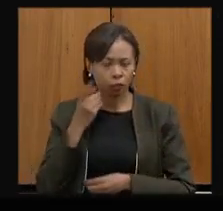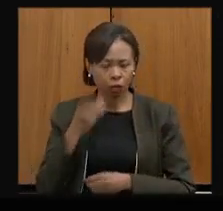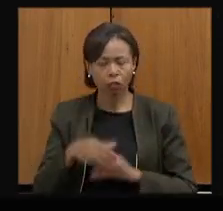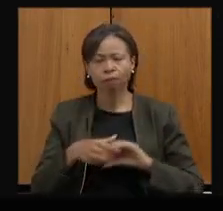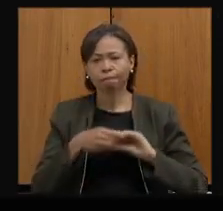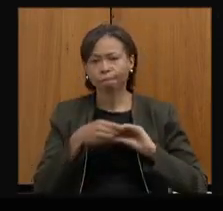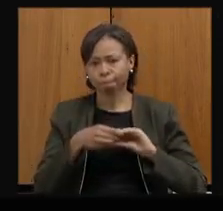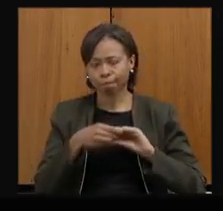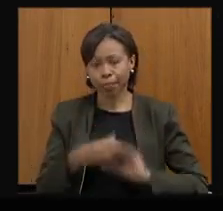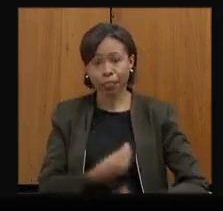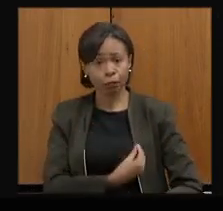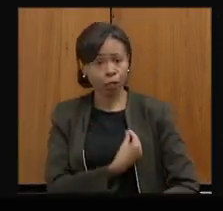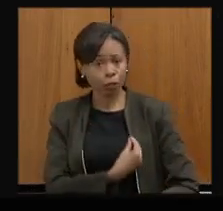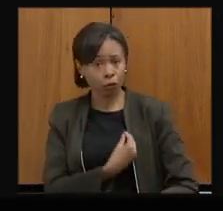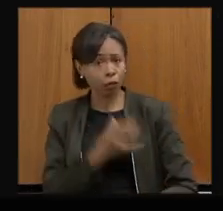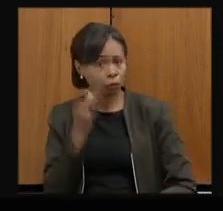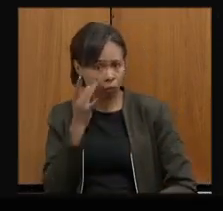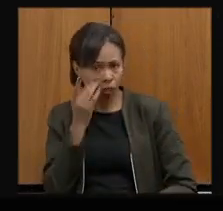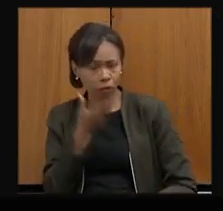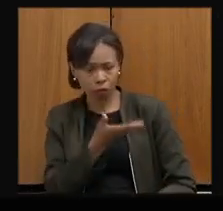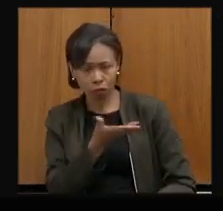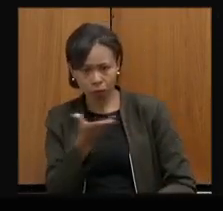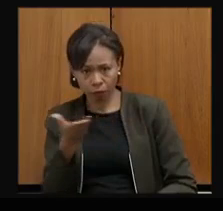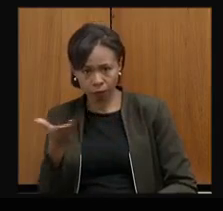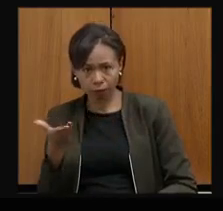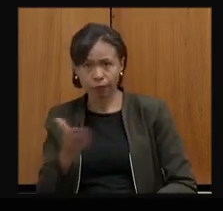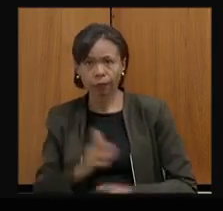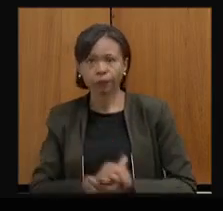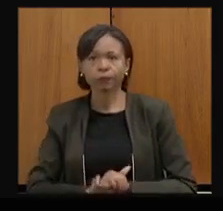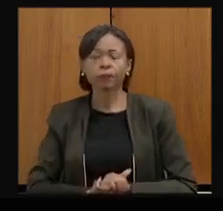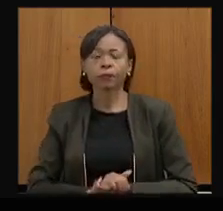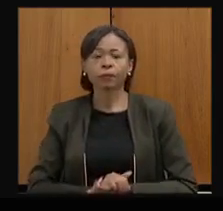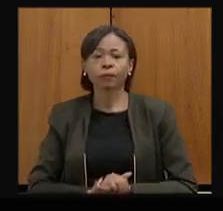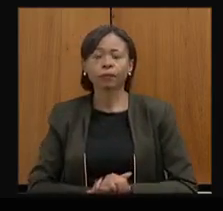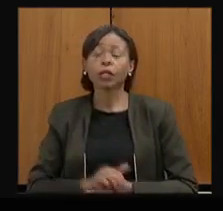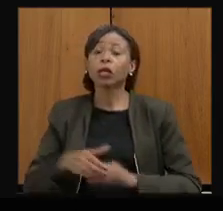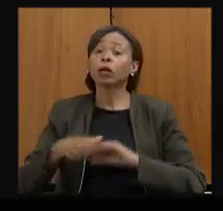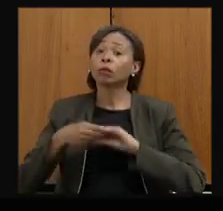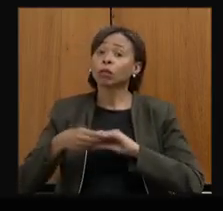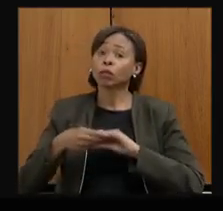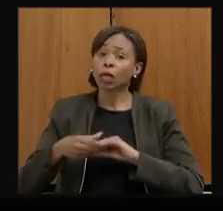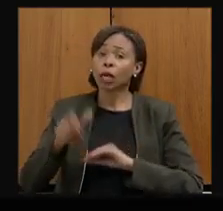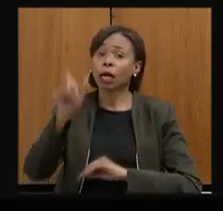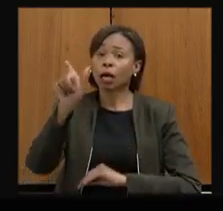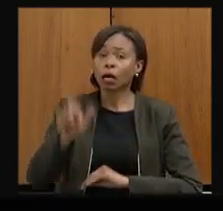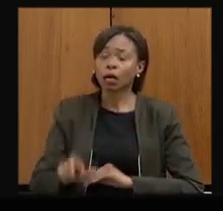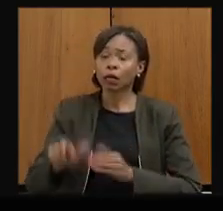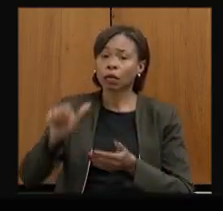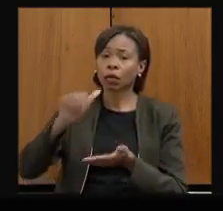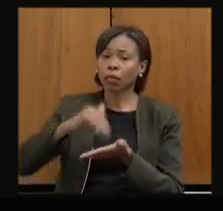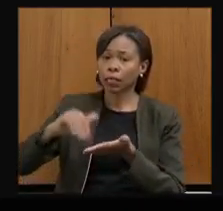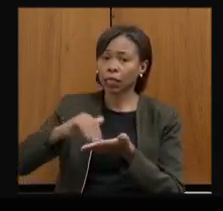participando presencialmente dessa reunião. Eu quero cumprimentar a nossa secretária Ana,